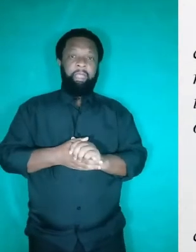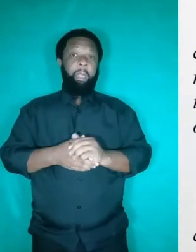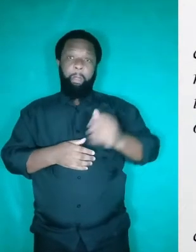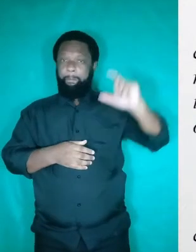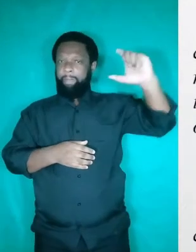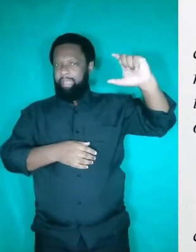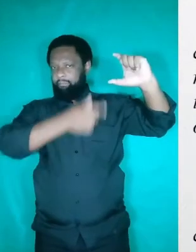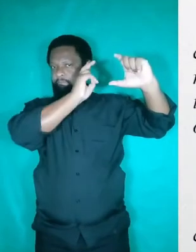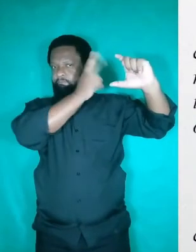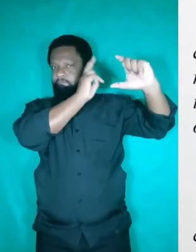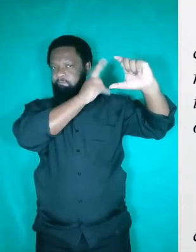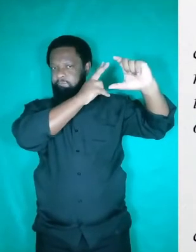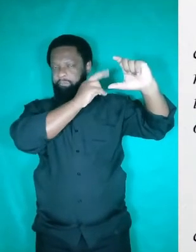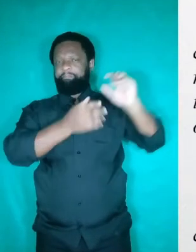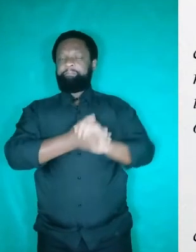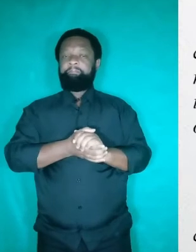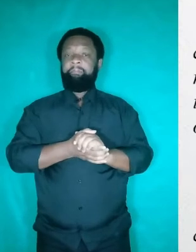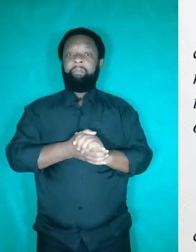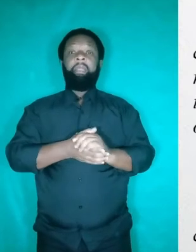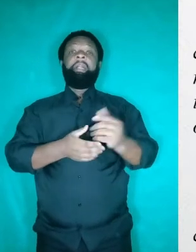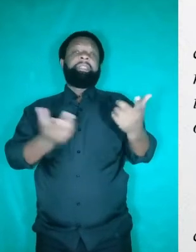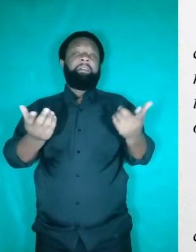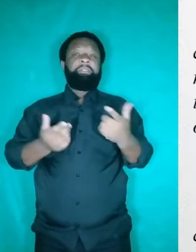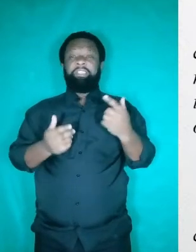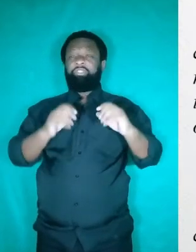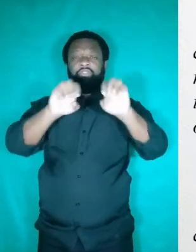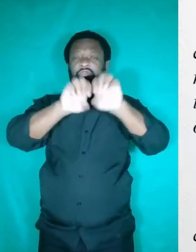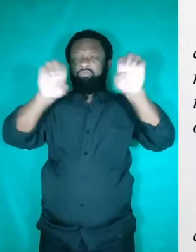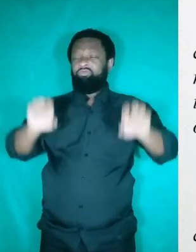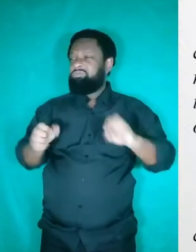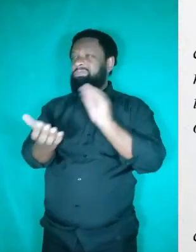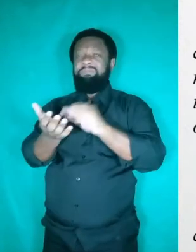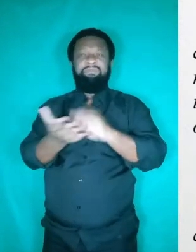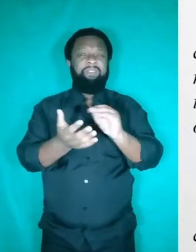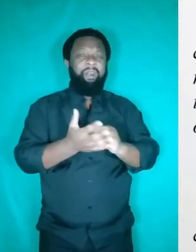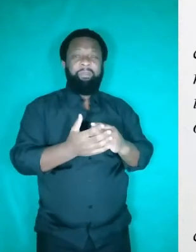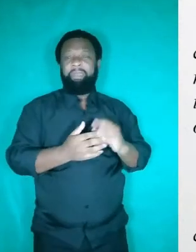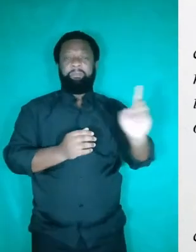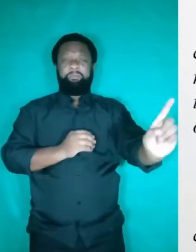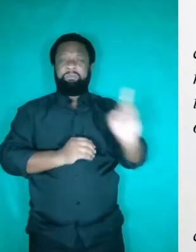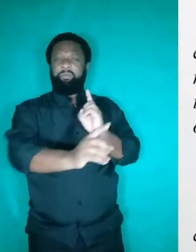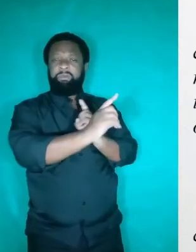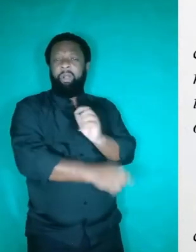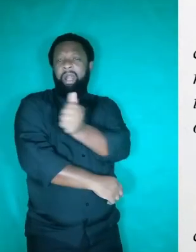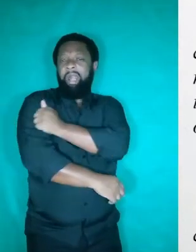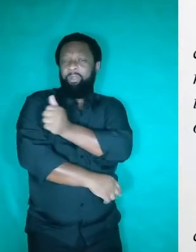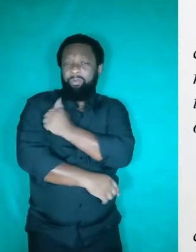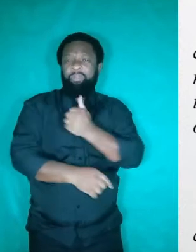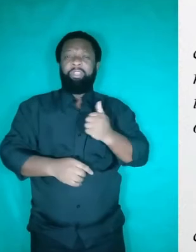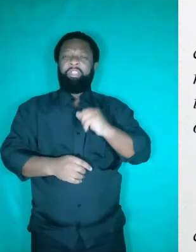é o mesmo do exemplo anterior. Além de não oferecer estrutura adequada para receber alunos com deficiência, o Estado